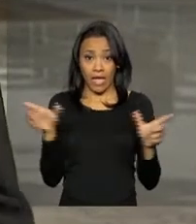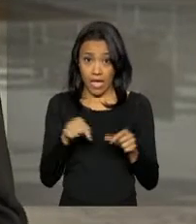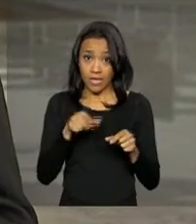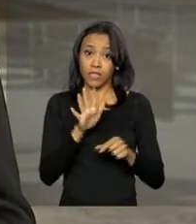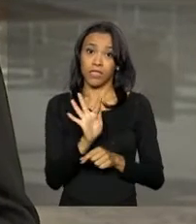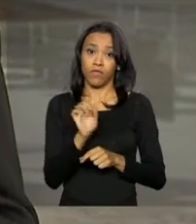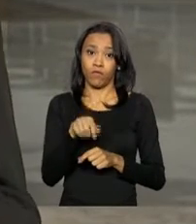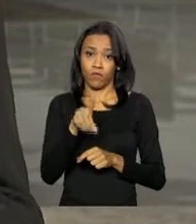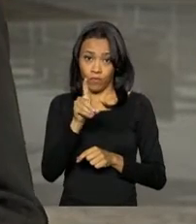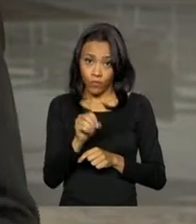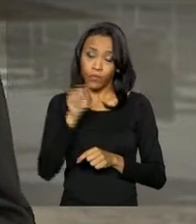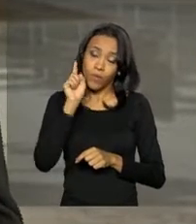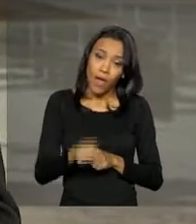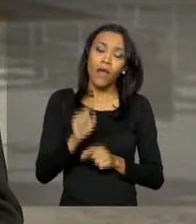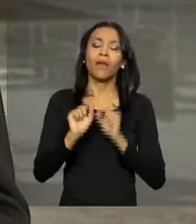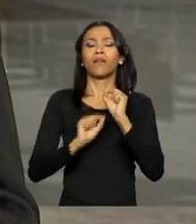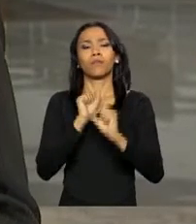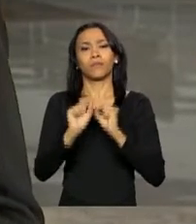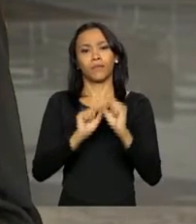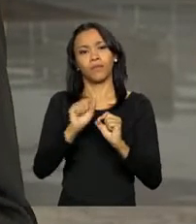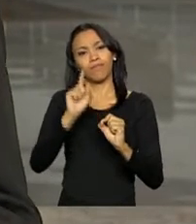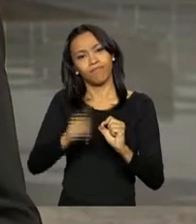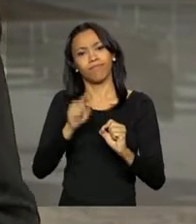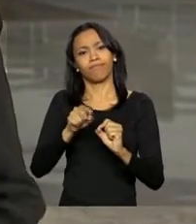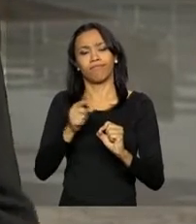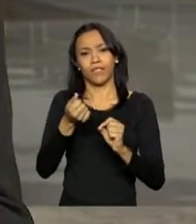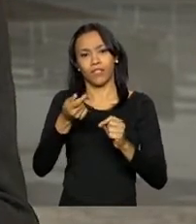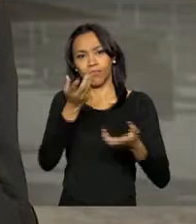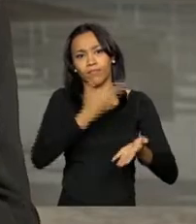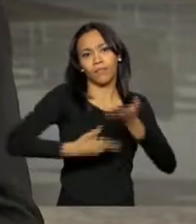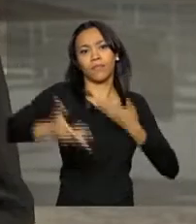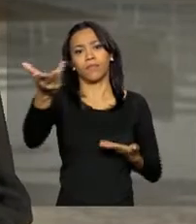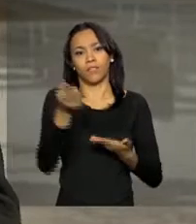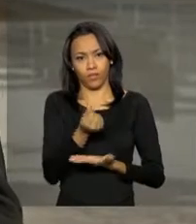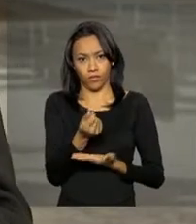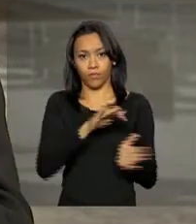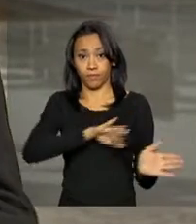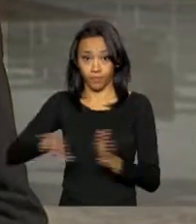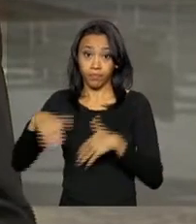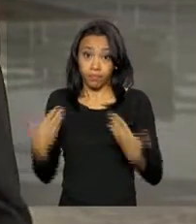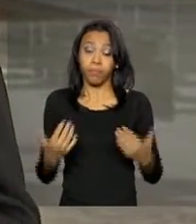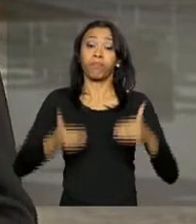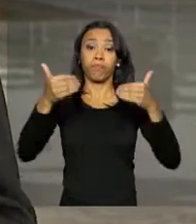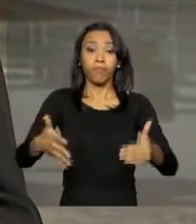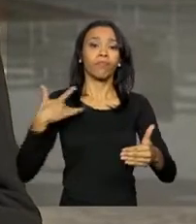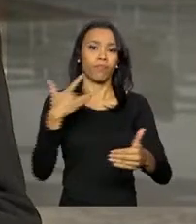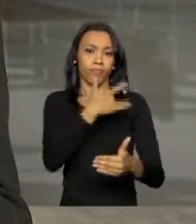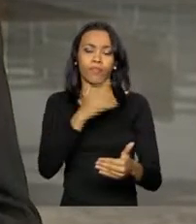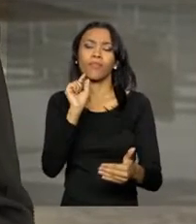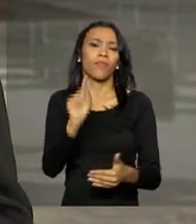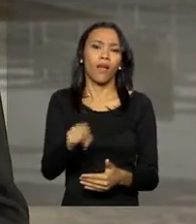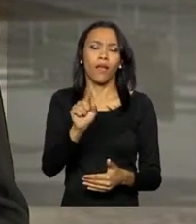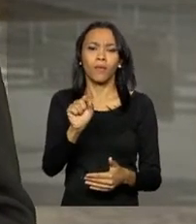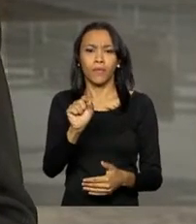adotar as medidas para concretizar essas transferências. Bom, o Ministério da Saúde leva em consideração,